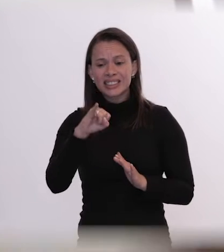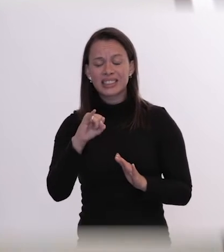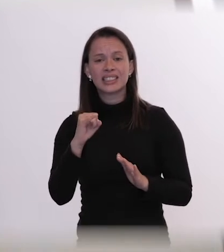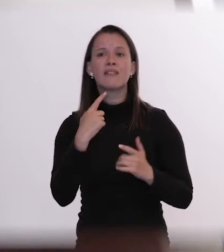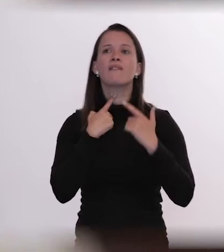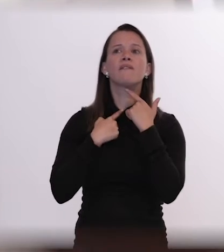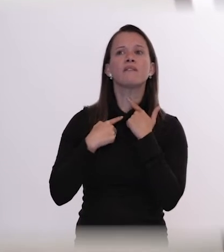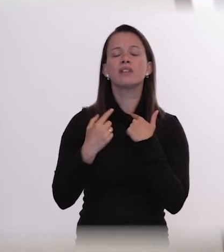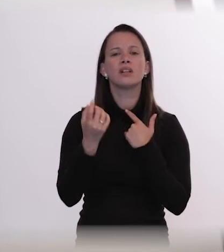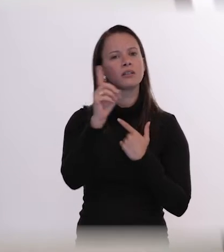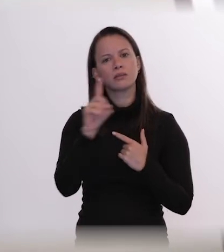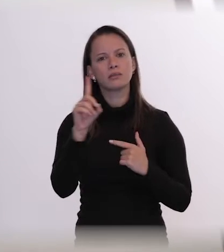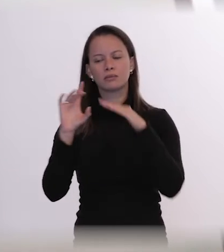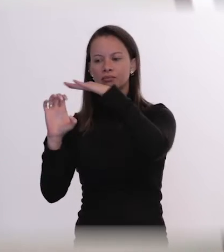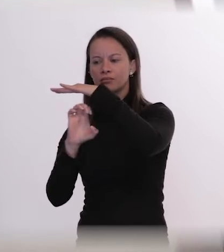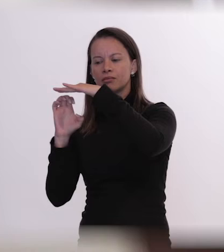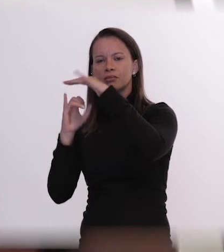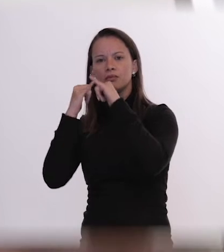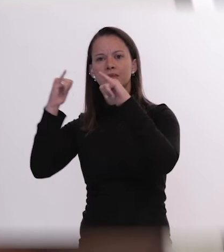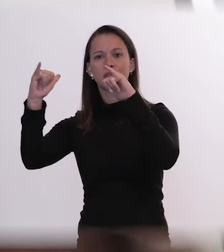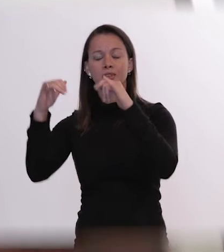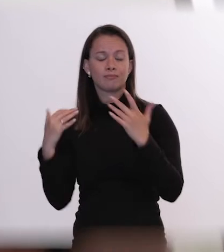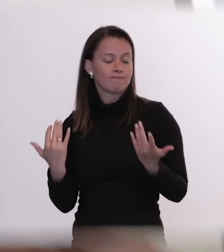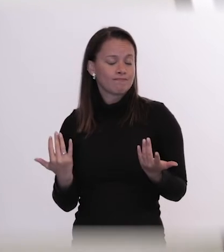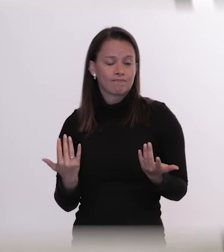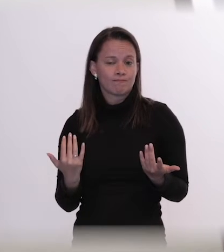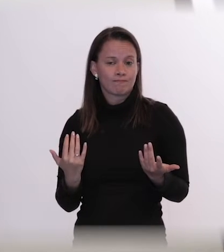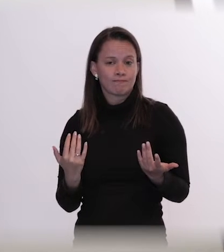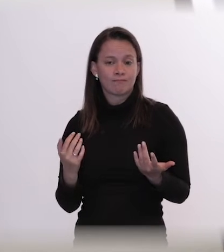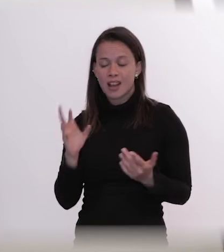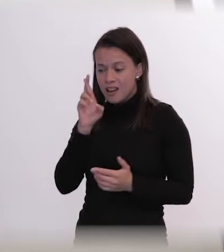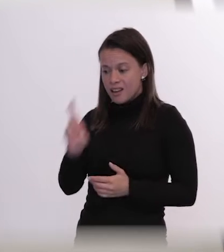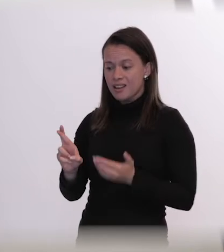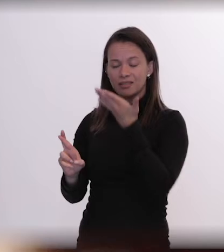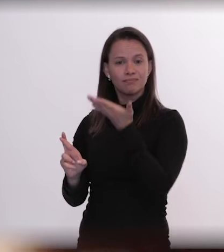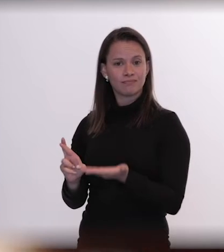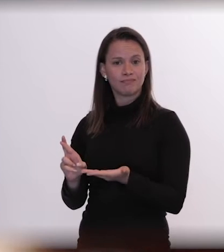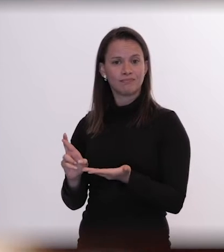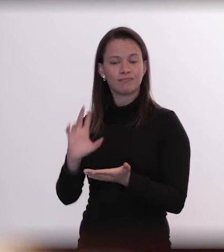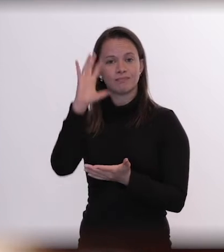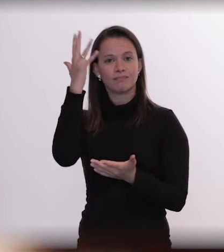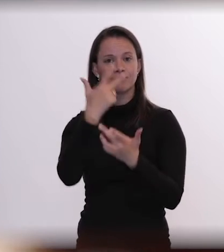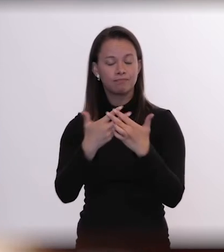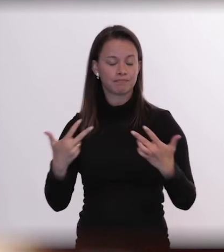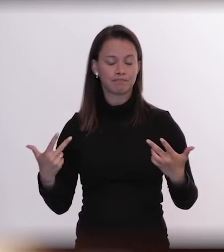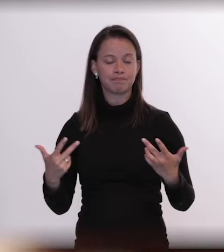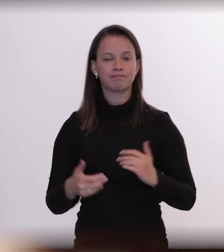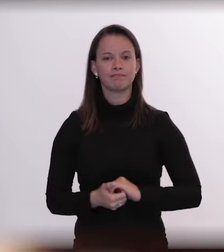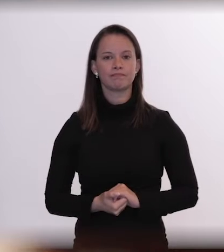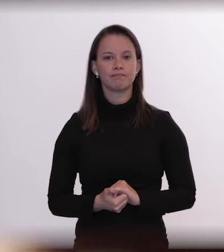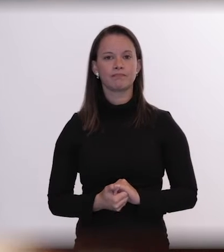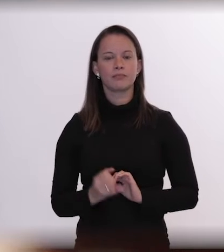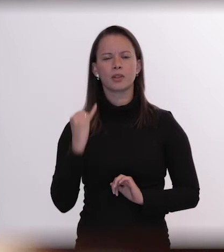queríamos ou não a essa usina hidrelétrica. E ela nos trouxe essa consequência toda que vivemos hoje. É muito importante